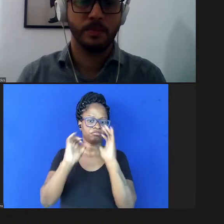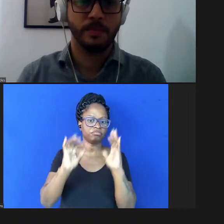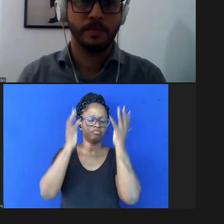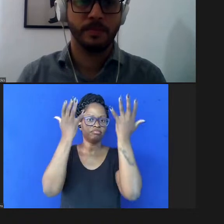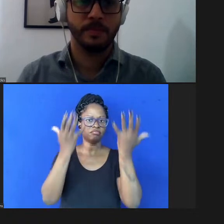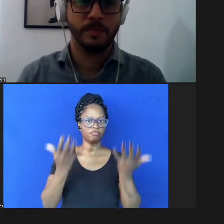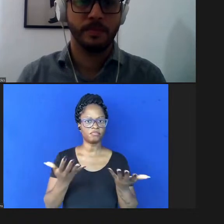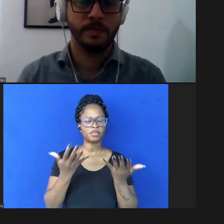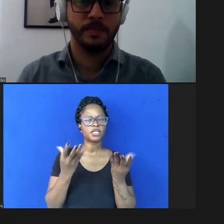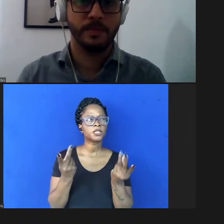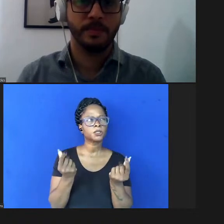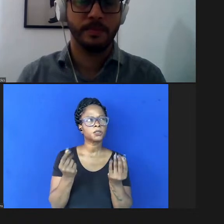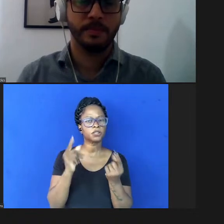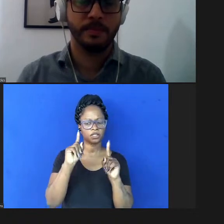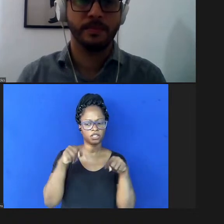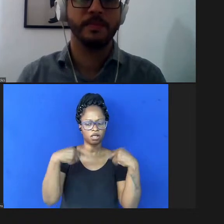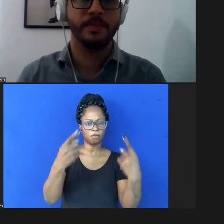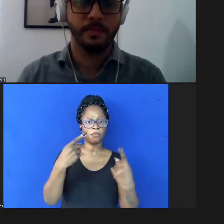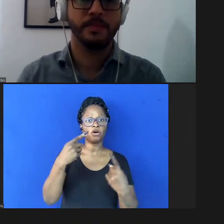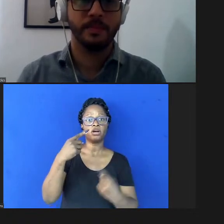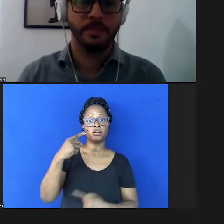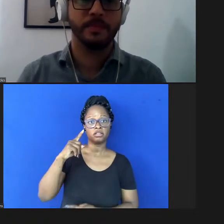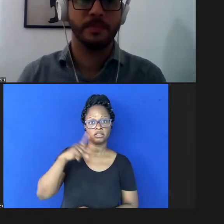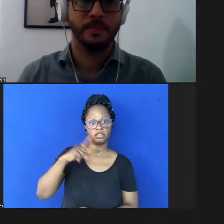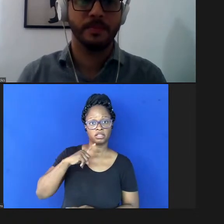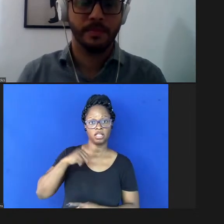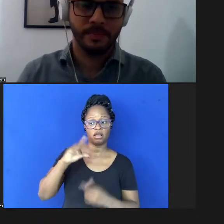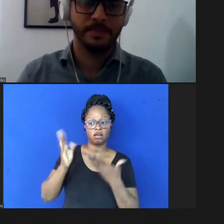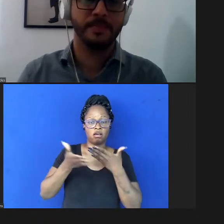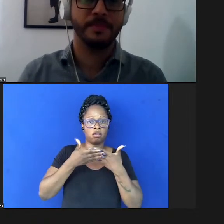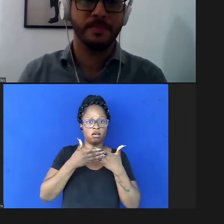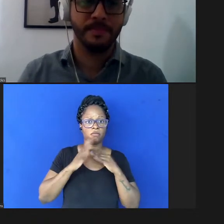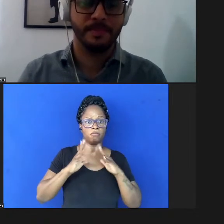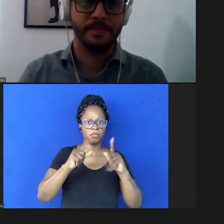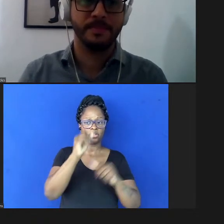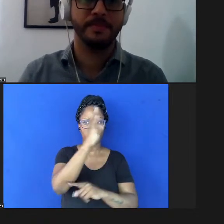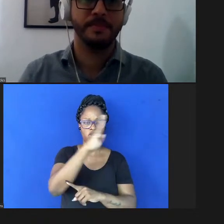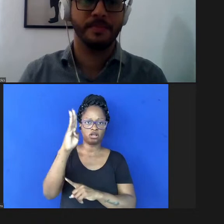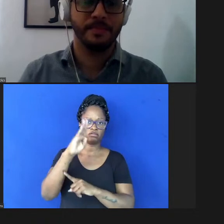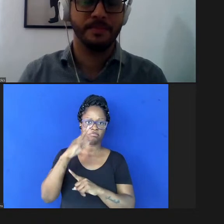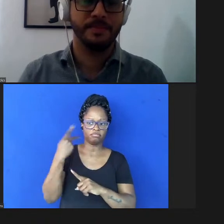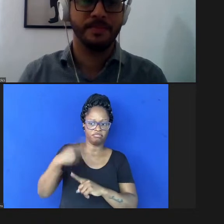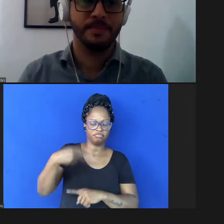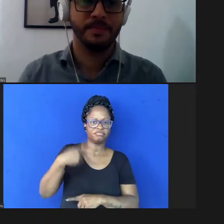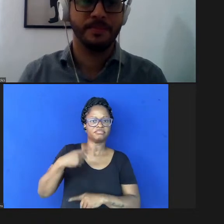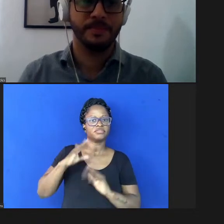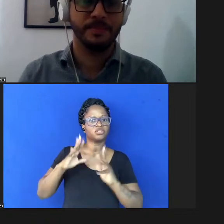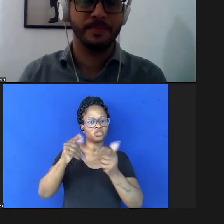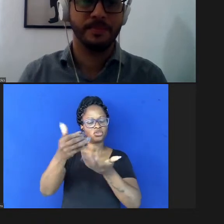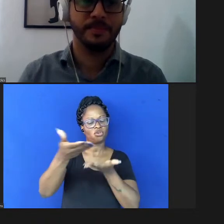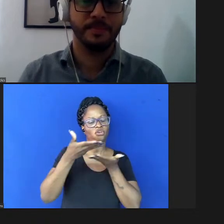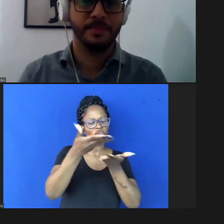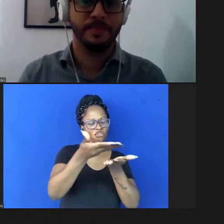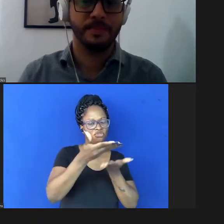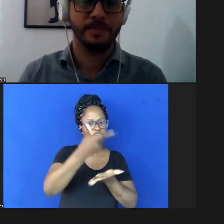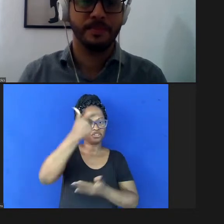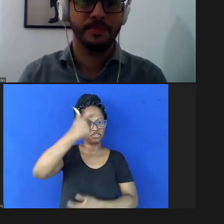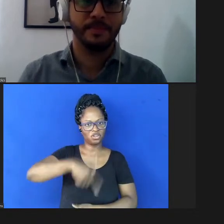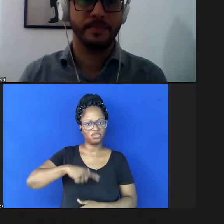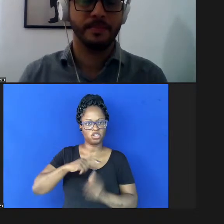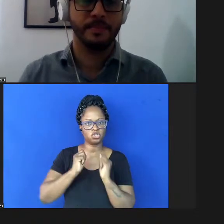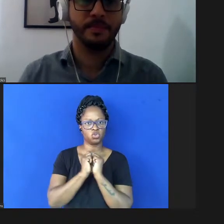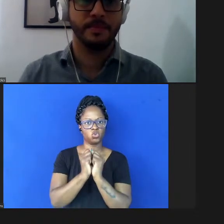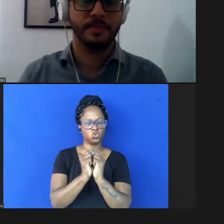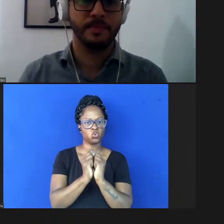depois de amanhã a gente tem um evento mas é fechado para todos os bibliotecários da rede então também todos estão convidados a estarem com a gente